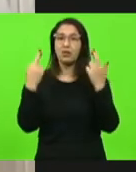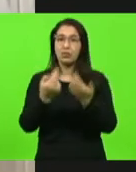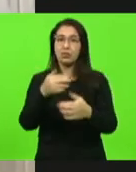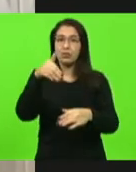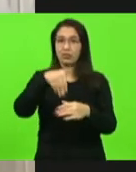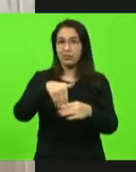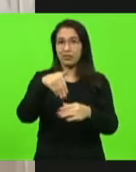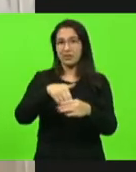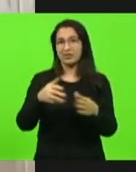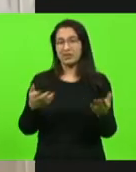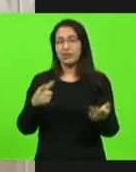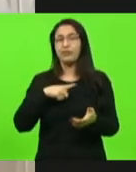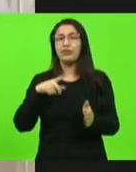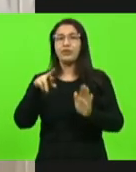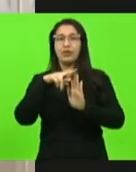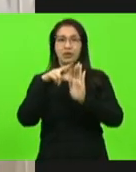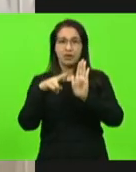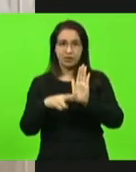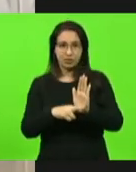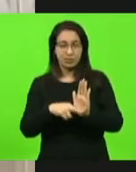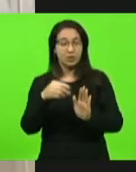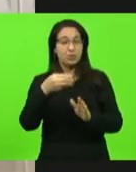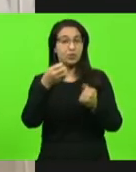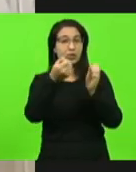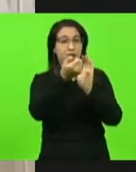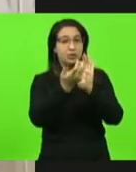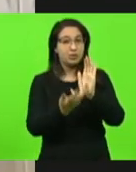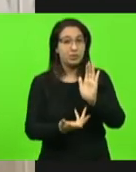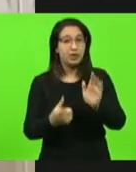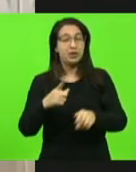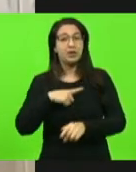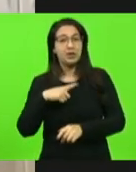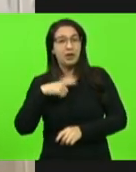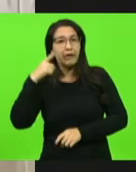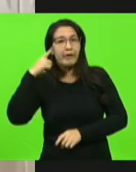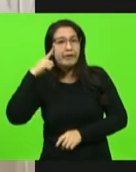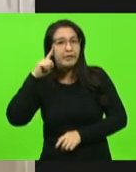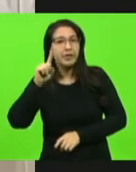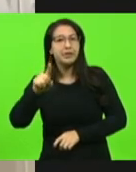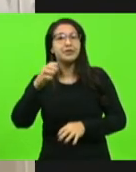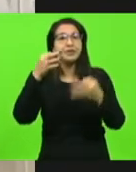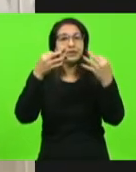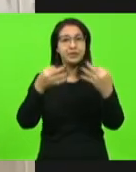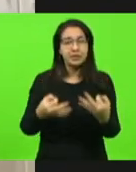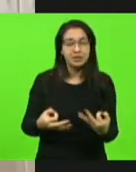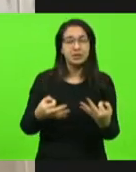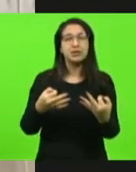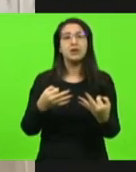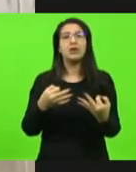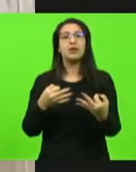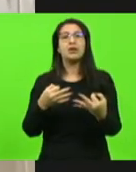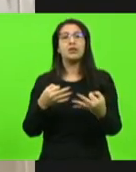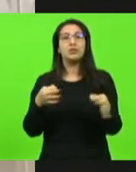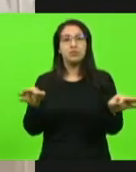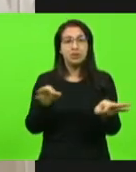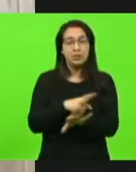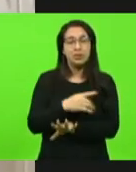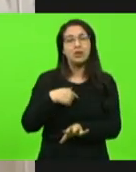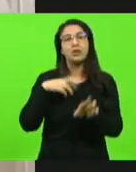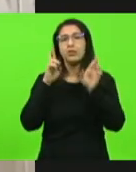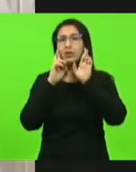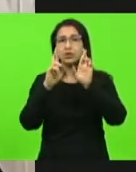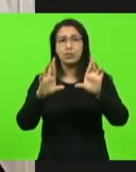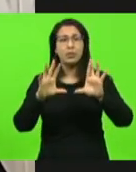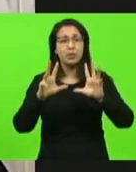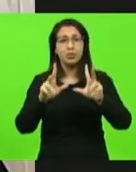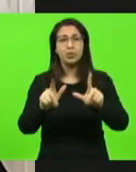temos um regimento e ele descreve ali prazos. Prazos. Se eu respeito o prazo de demais deputados, como eu